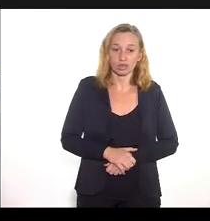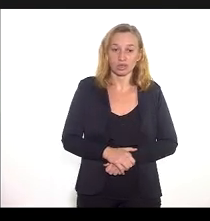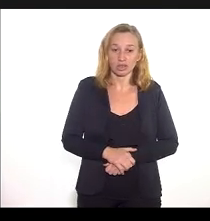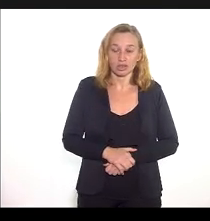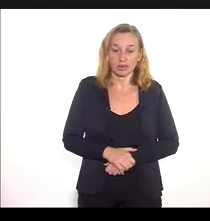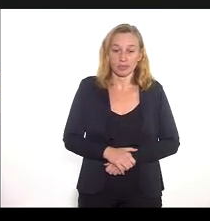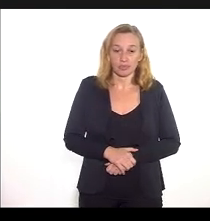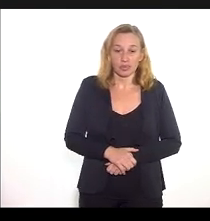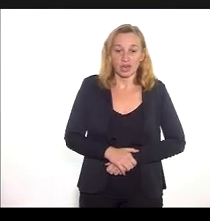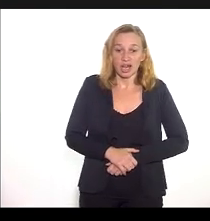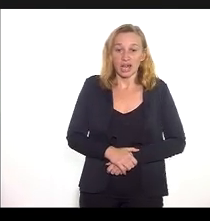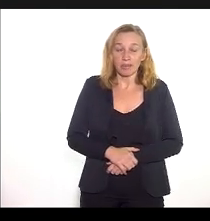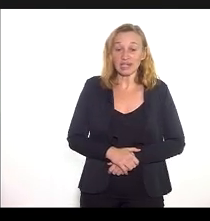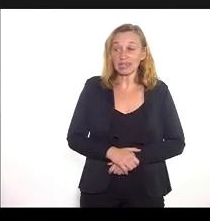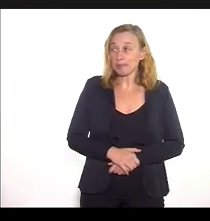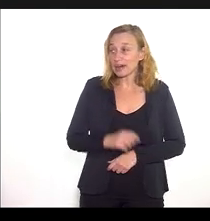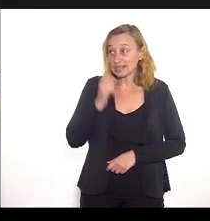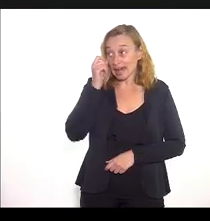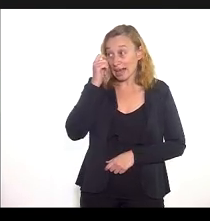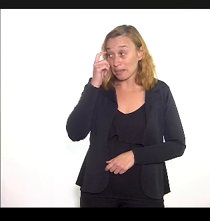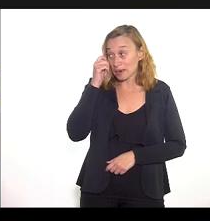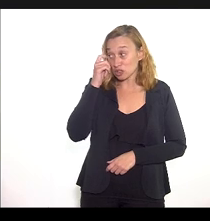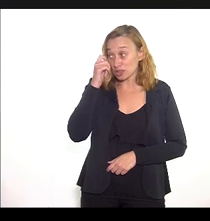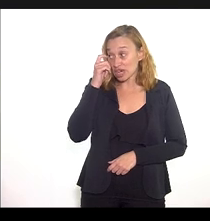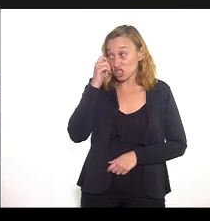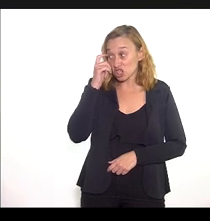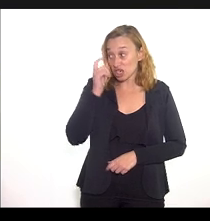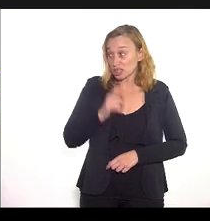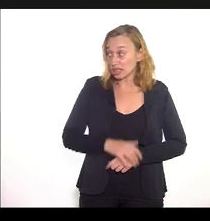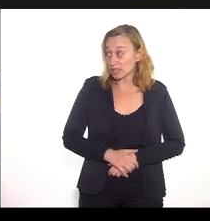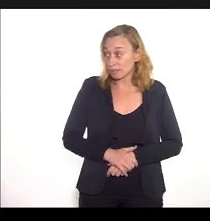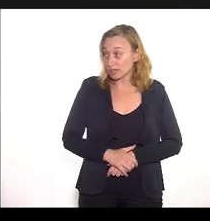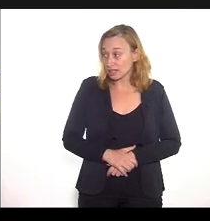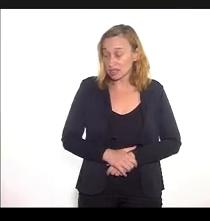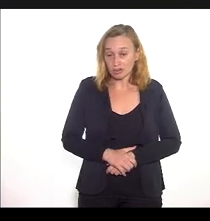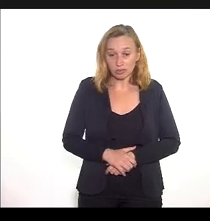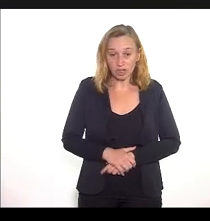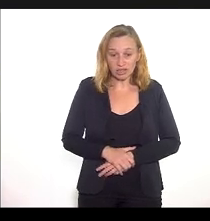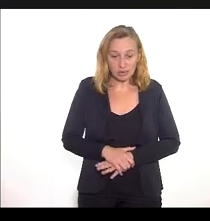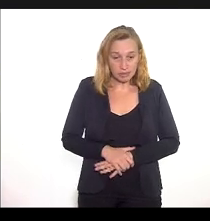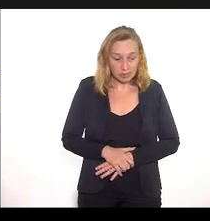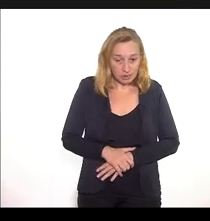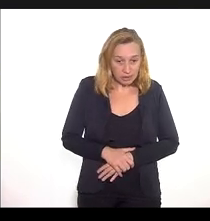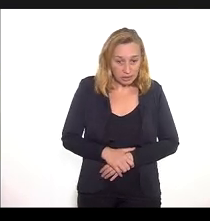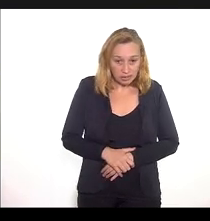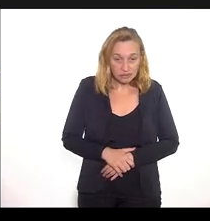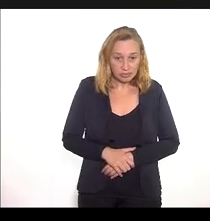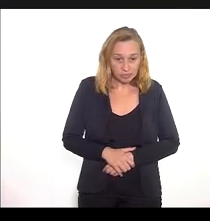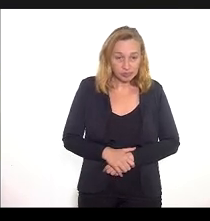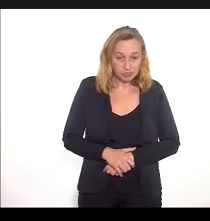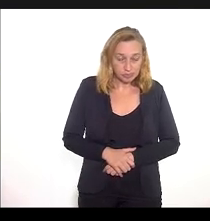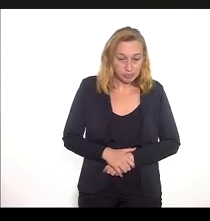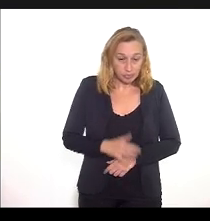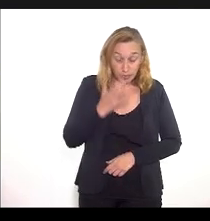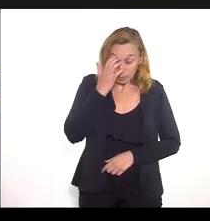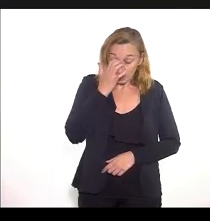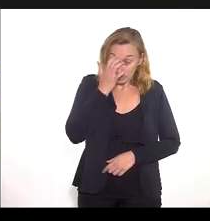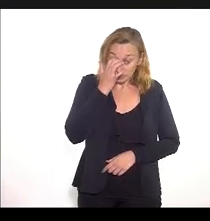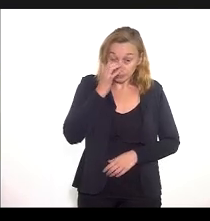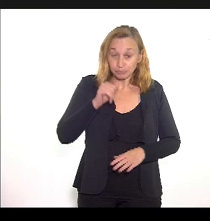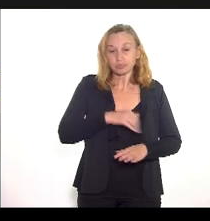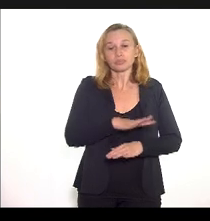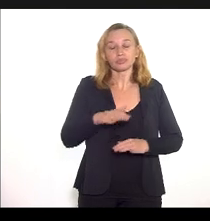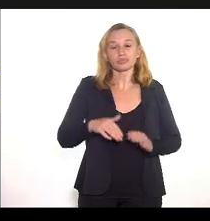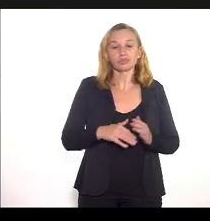UTI adulto um leito complementar com 6,653 de leitos totais